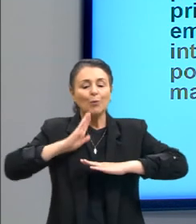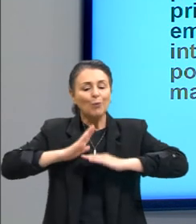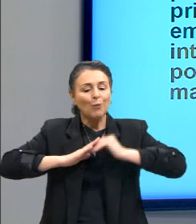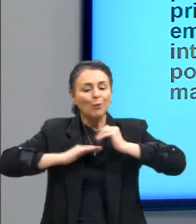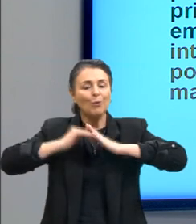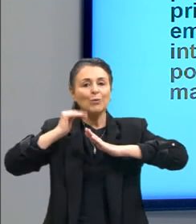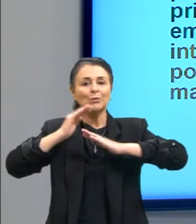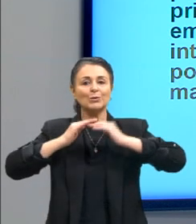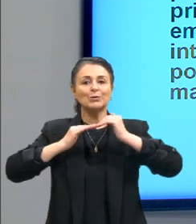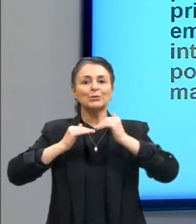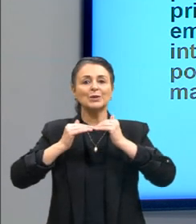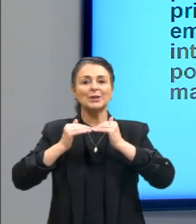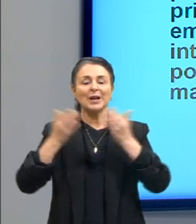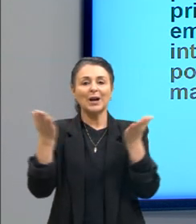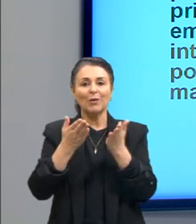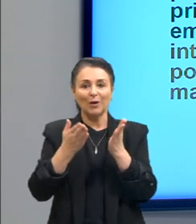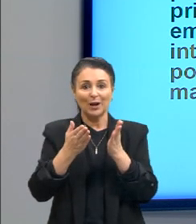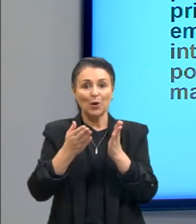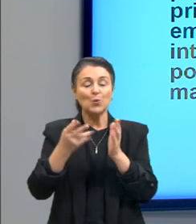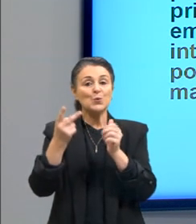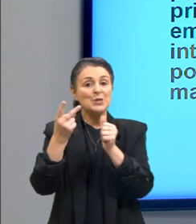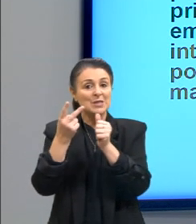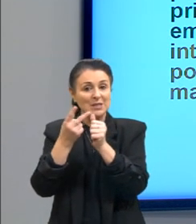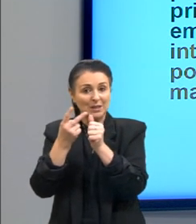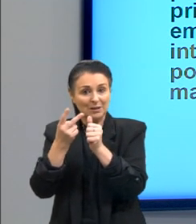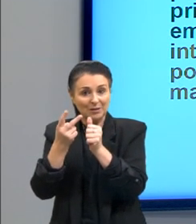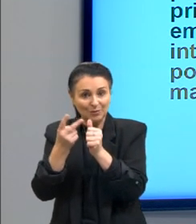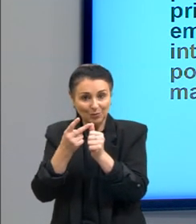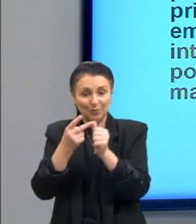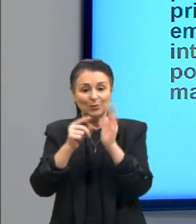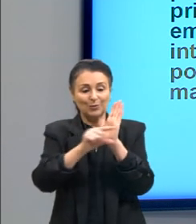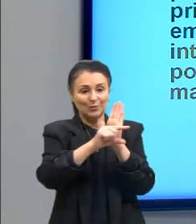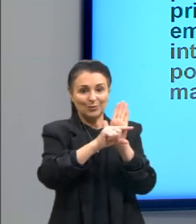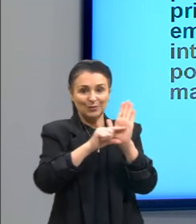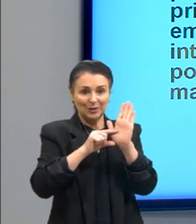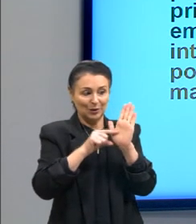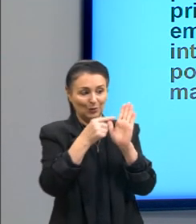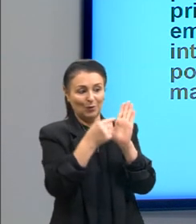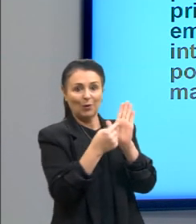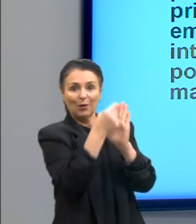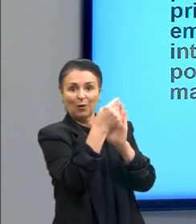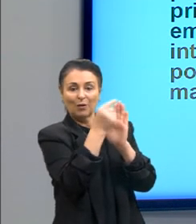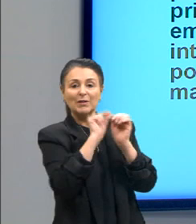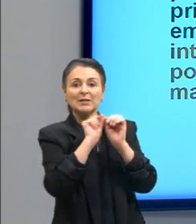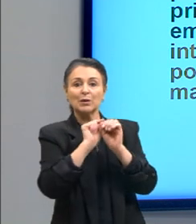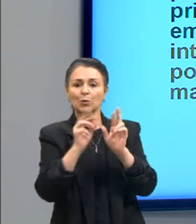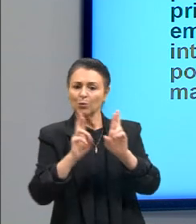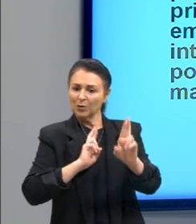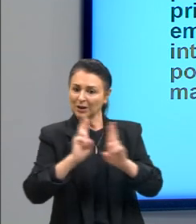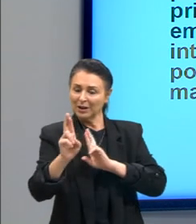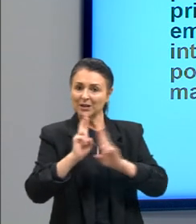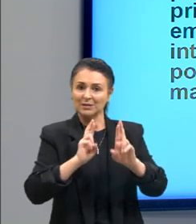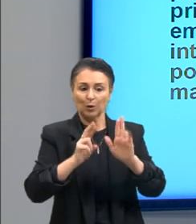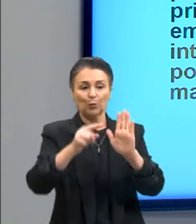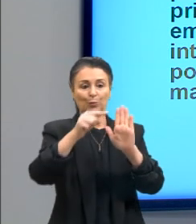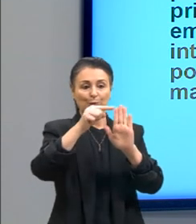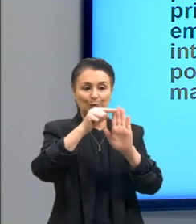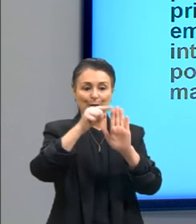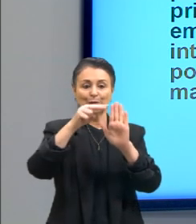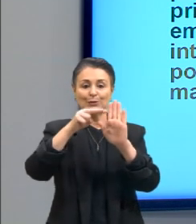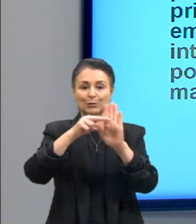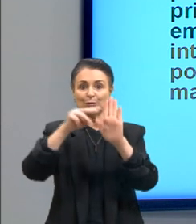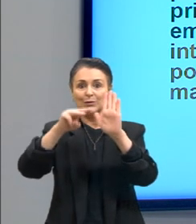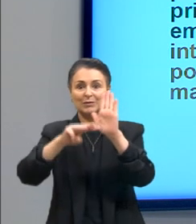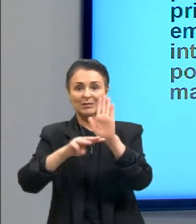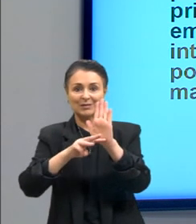segunda meu segundo período em relação àquele primeiro em relação ao terceiro todos eles estão um para